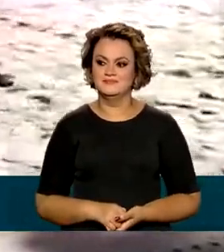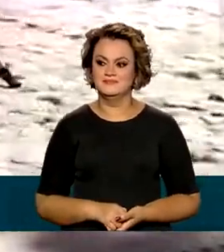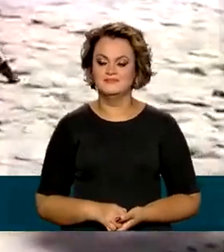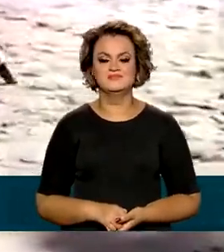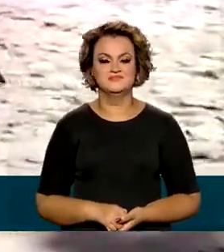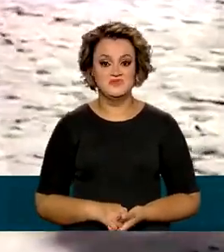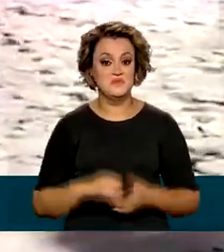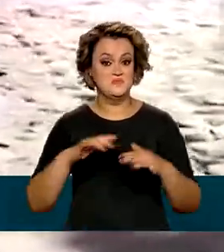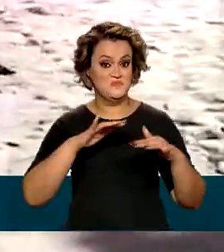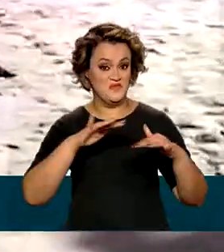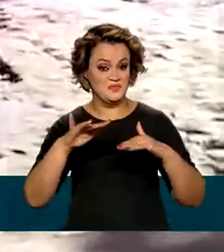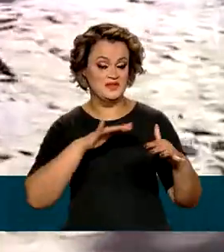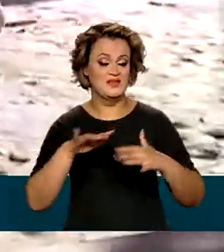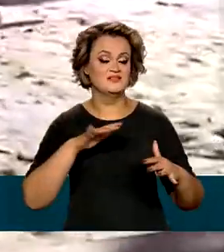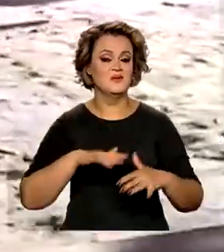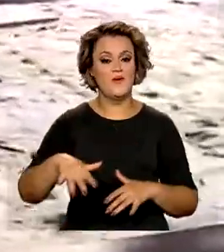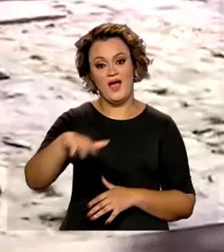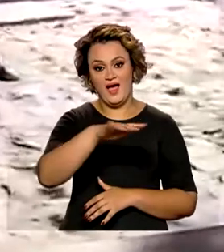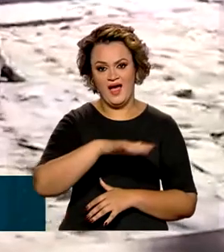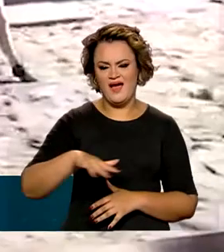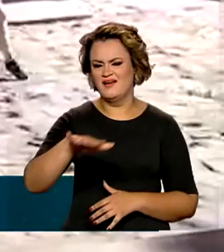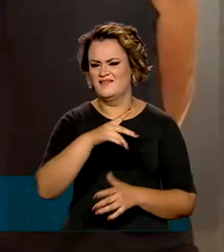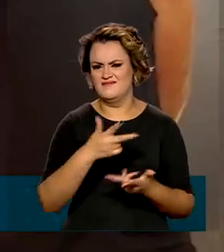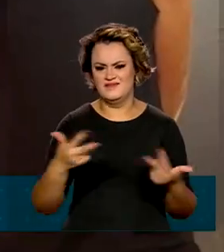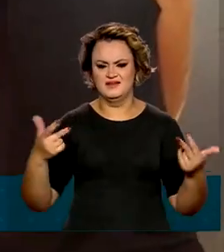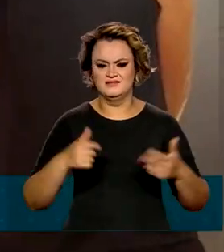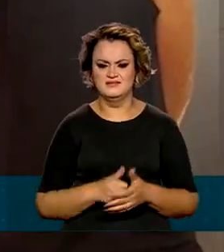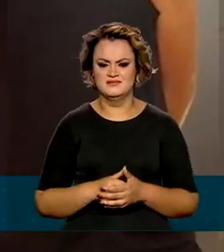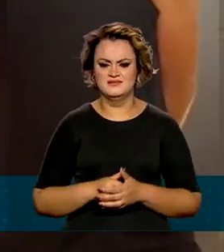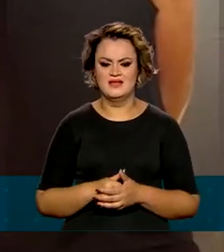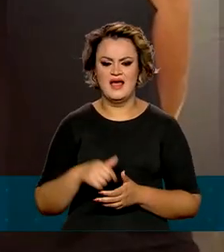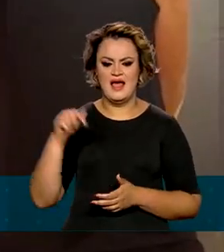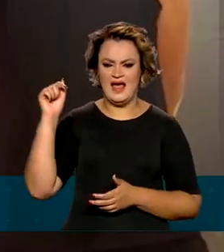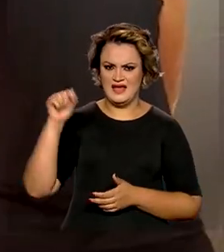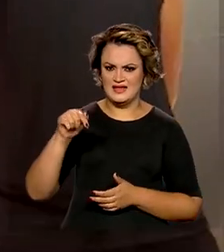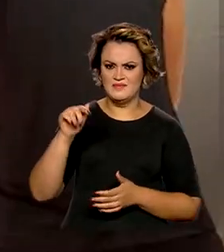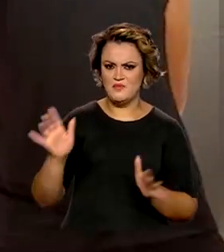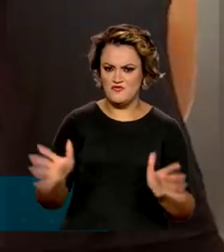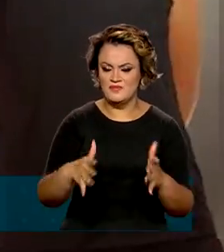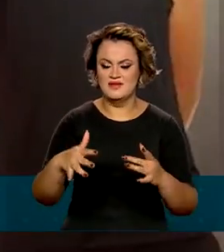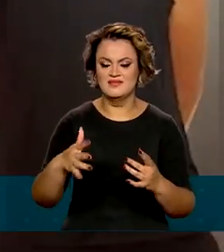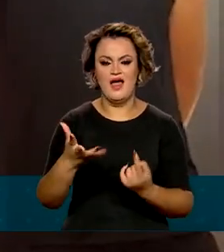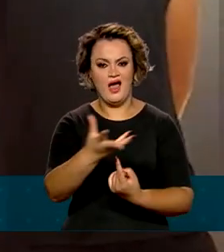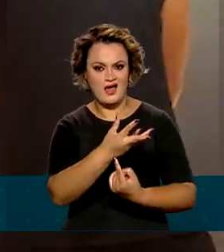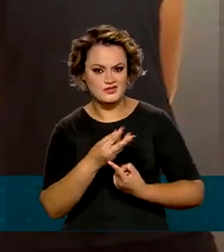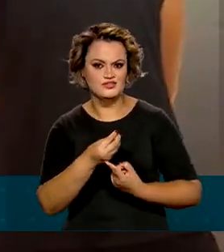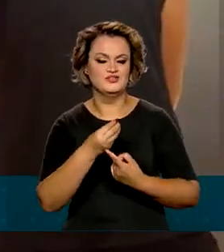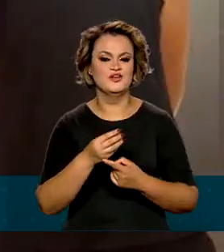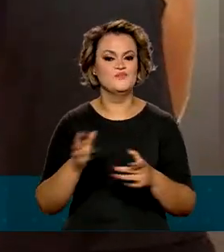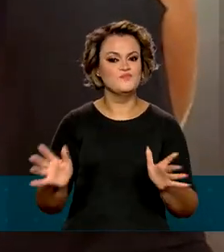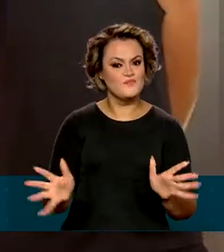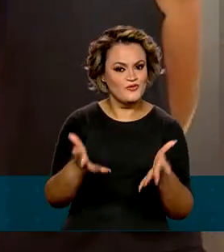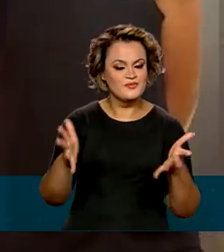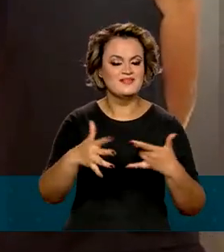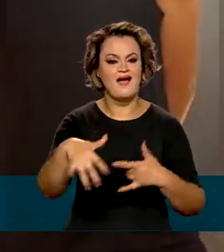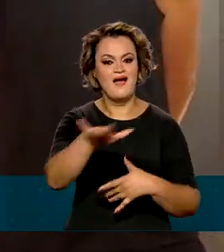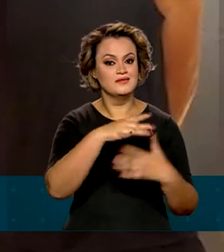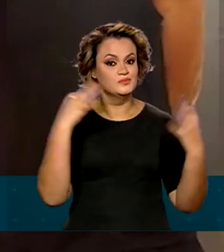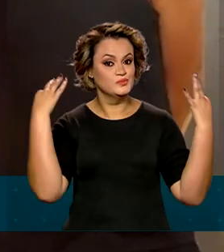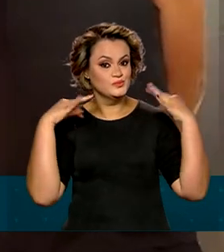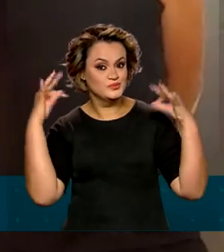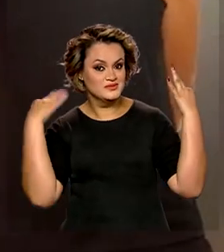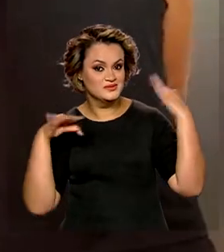E movimentou em todos os sentidos. É movimentar não só a parte artística, mas movimentar também todo o setor de